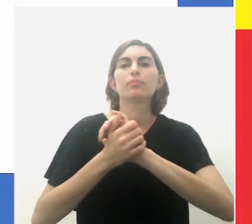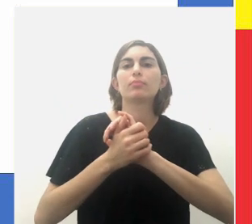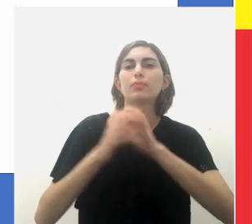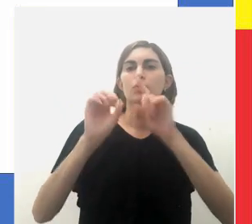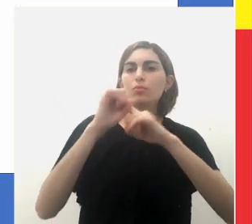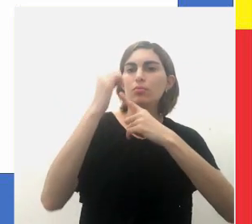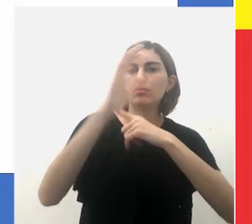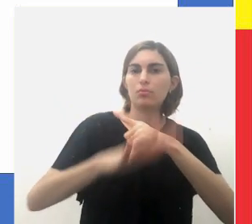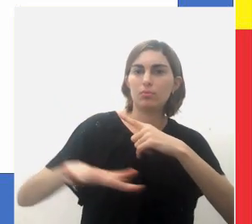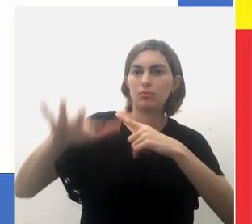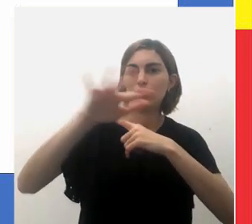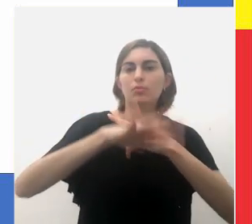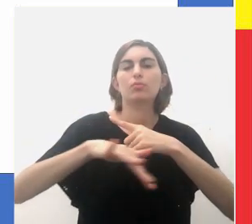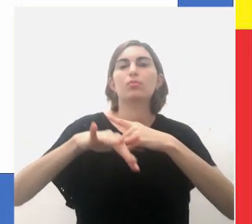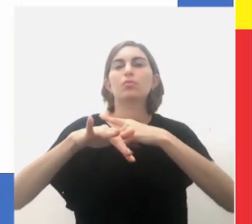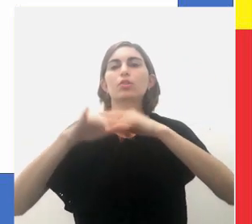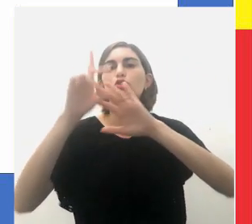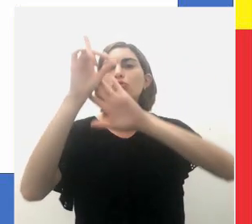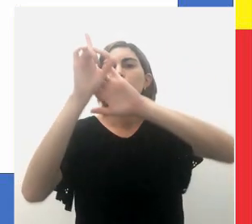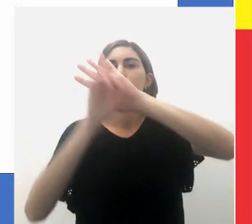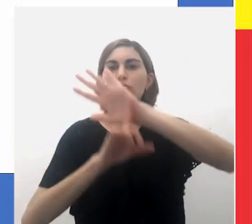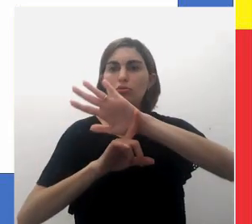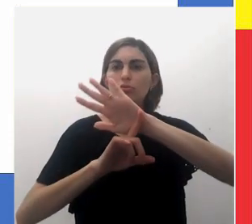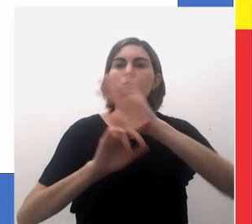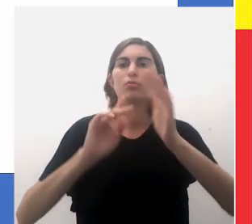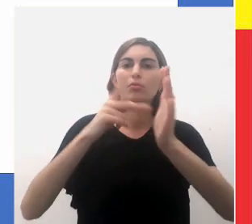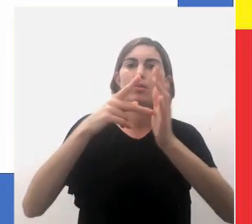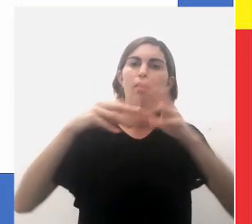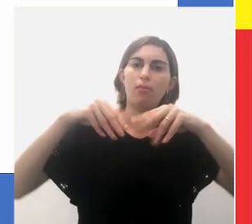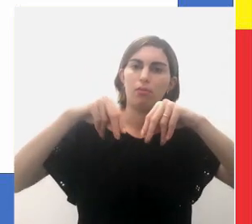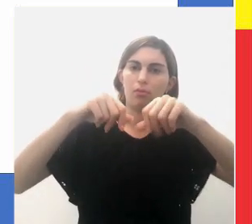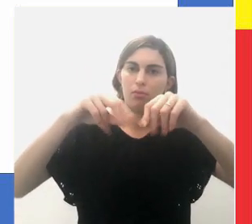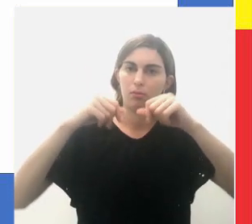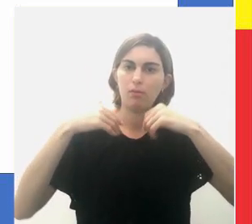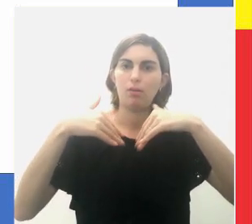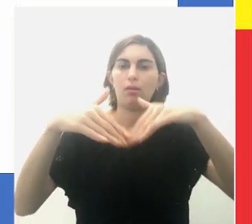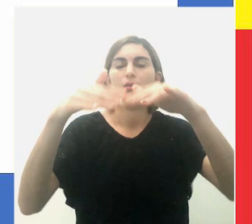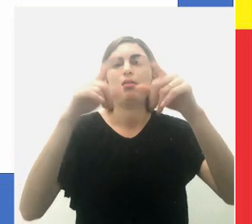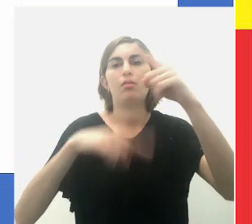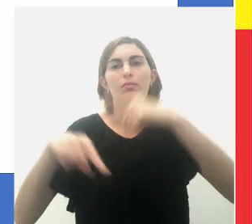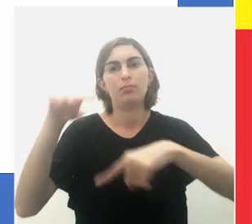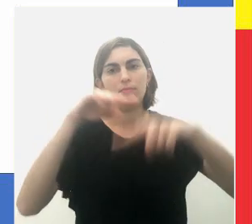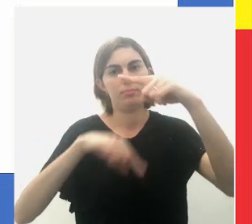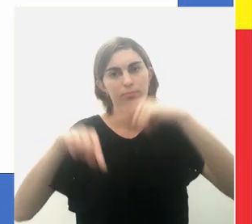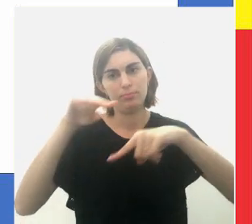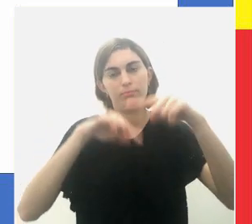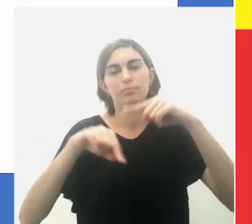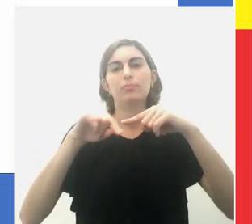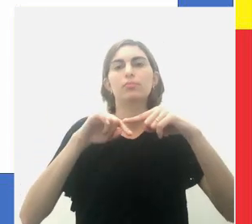social, o direito originário às terras tradicionalmente,